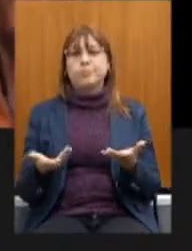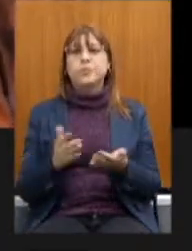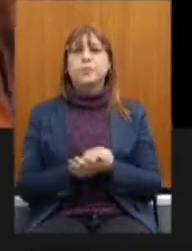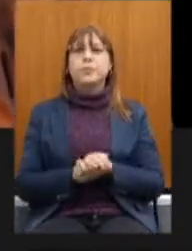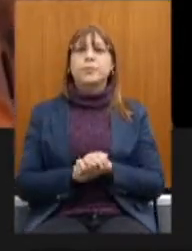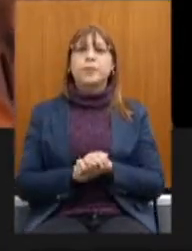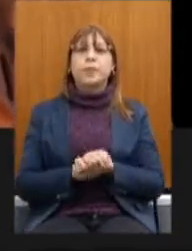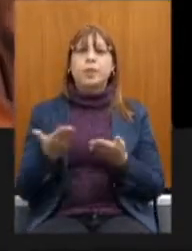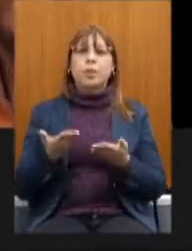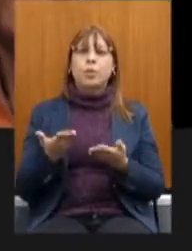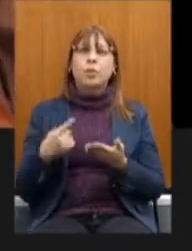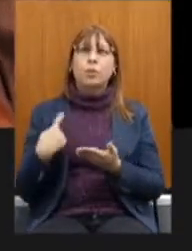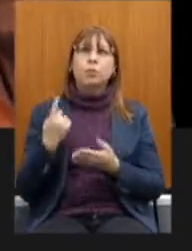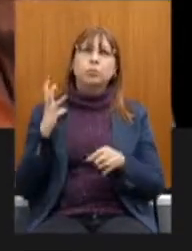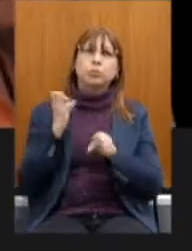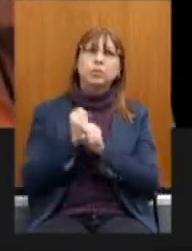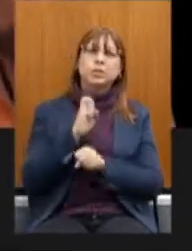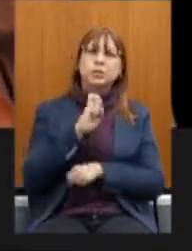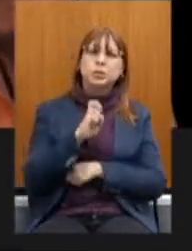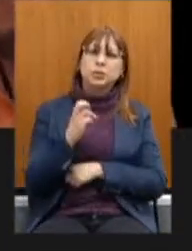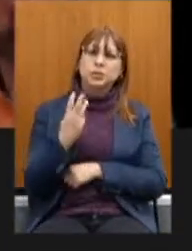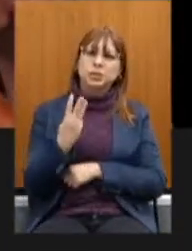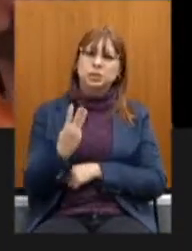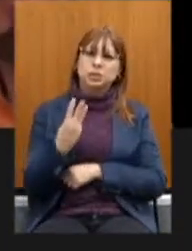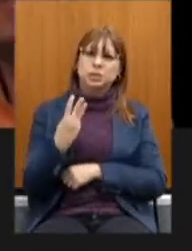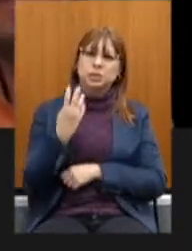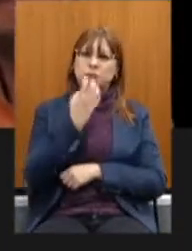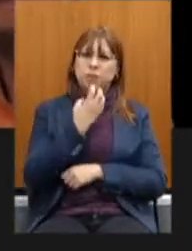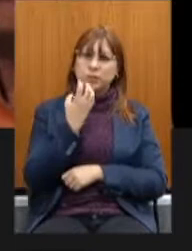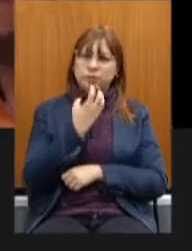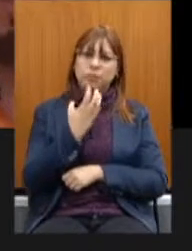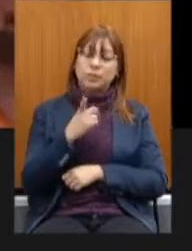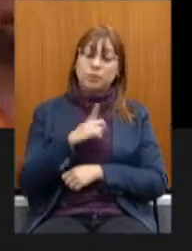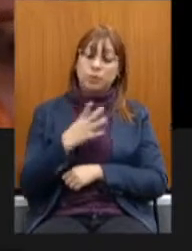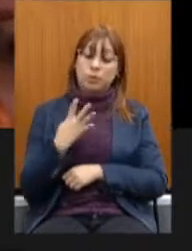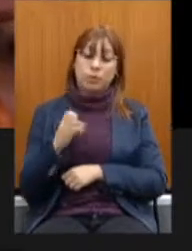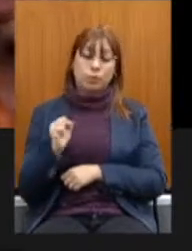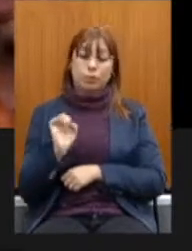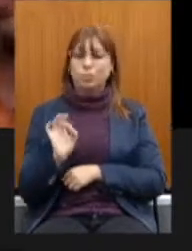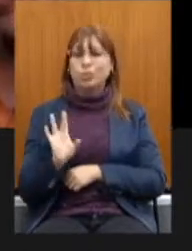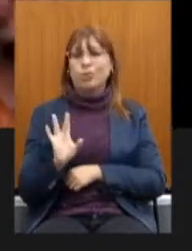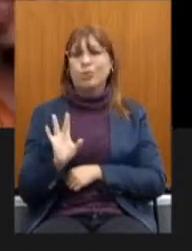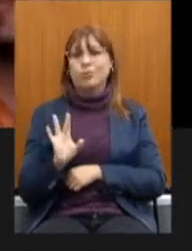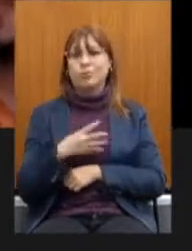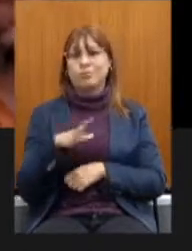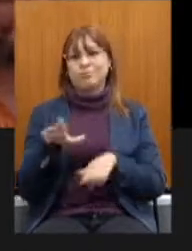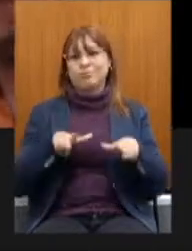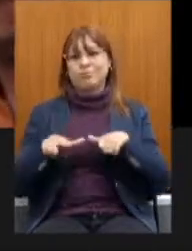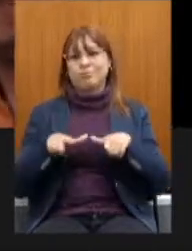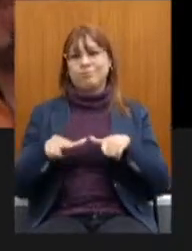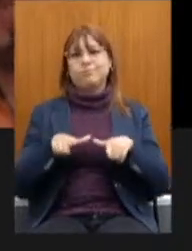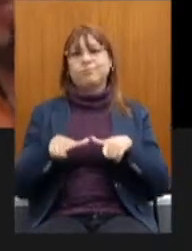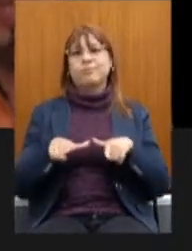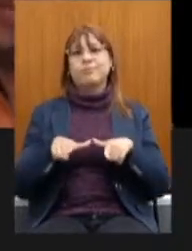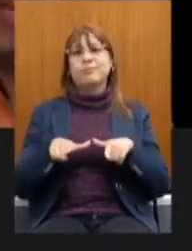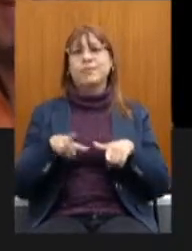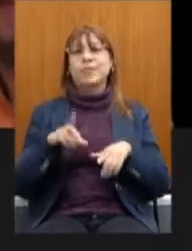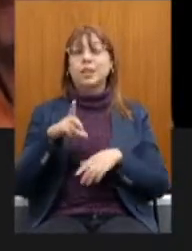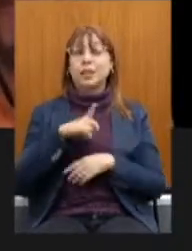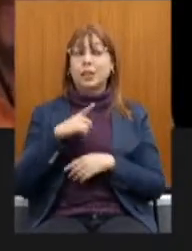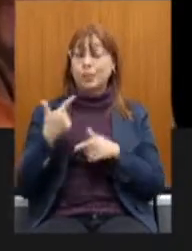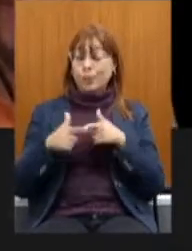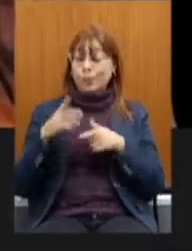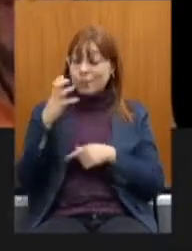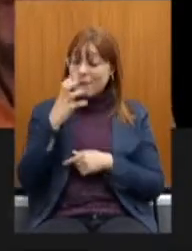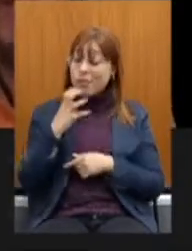somos 53 cantores efetivos e 48 atuando. Nós estamos com um problema muito grande, grave